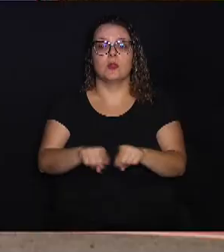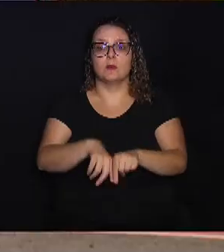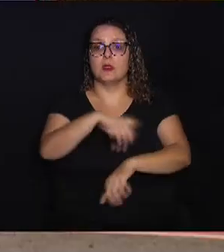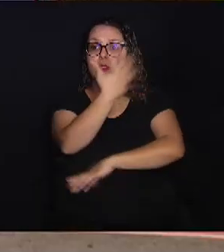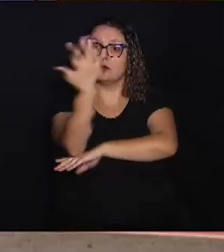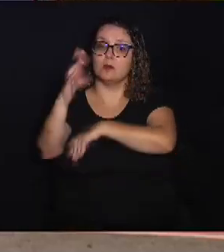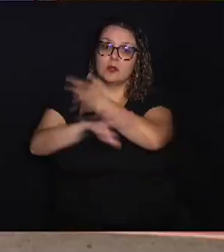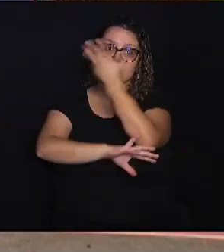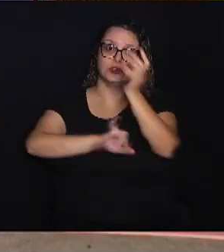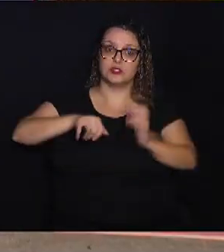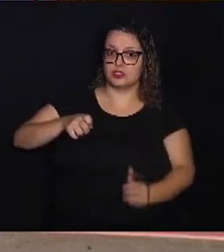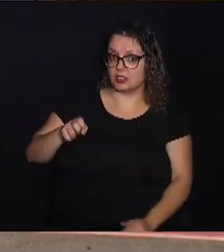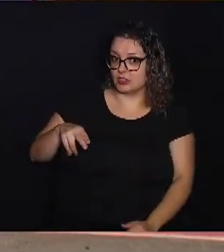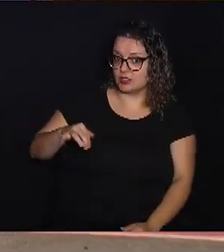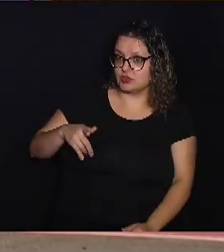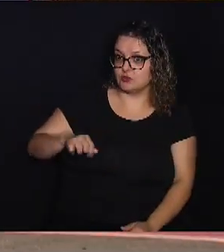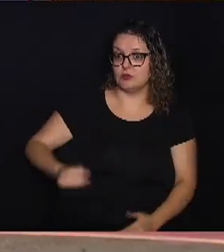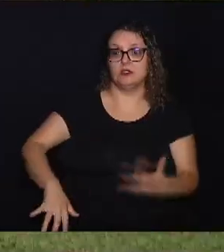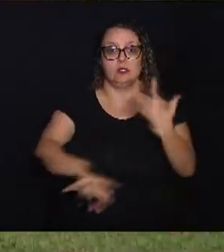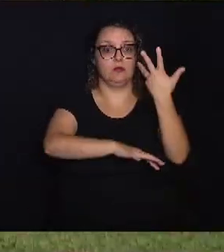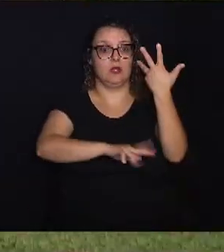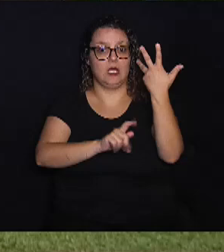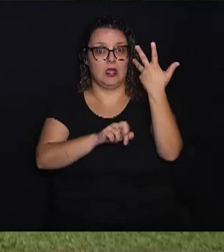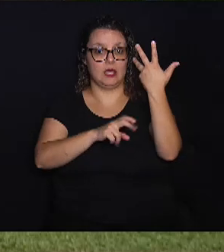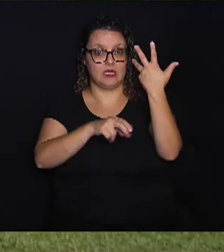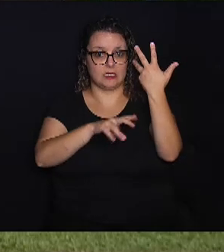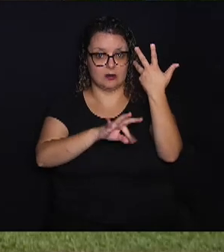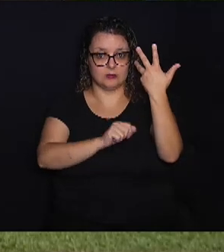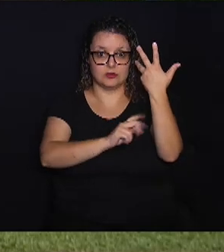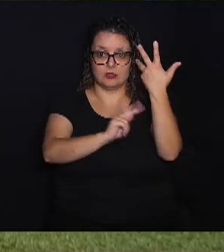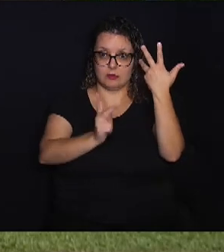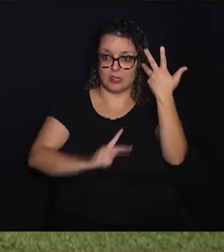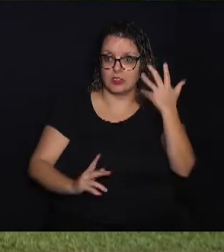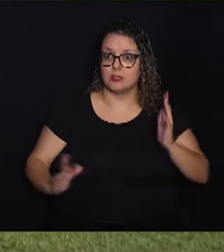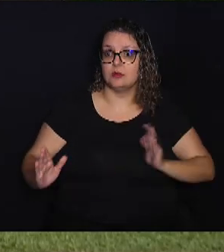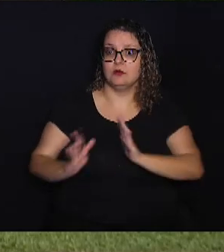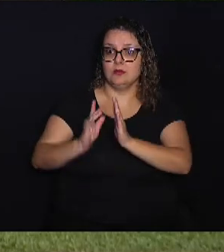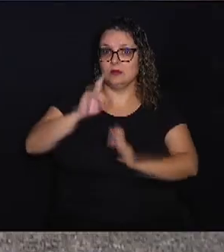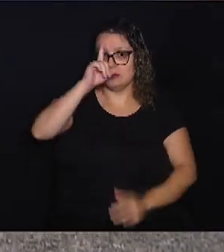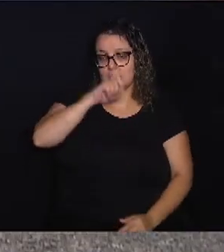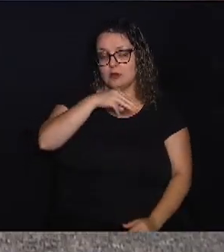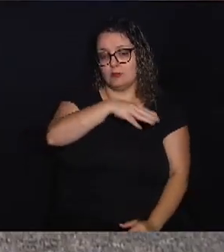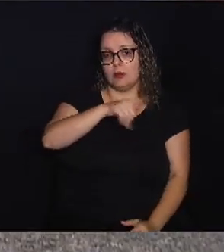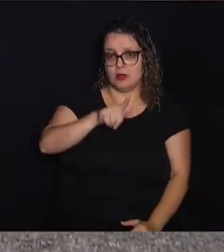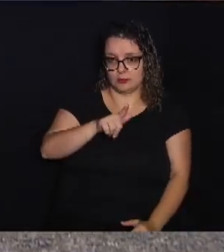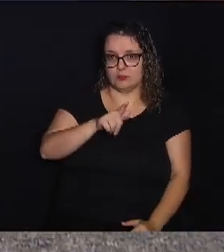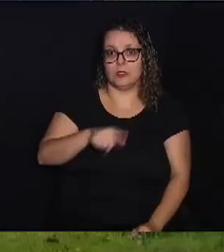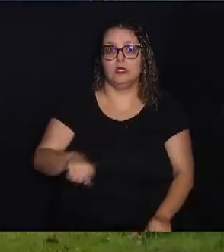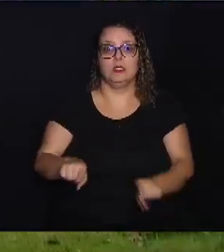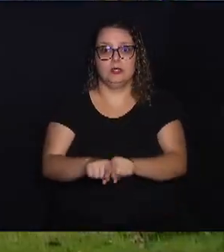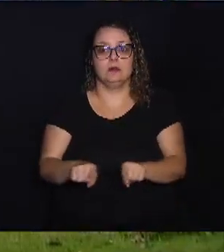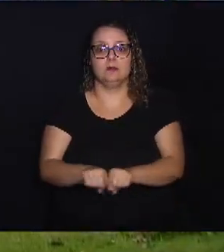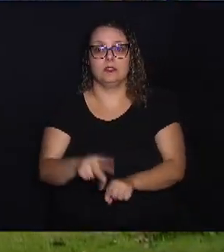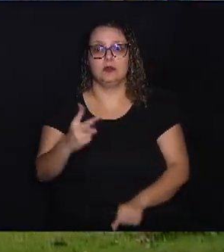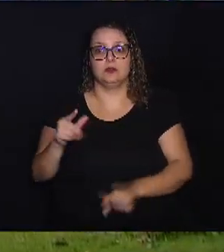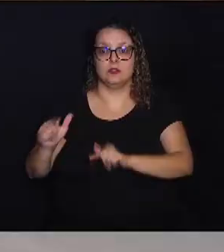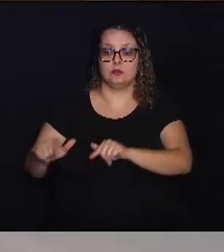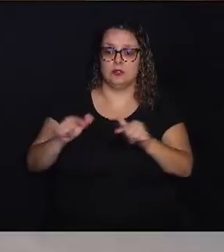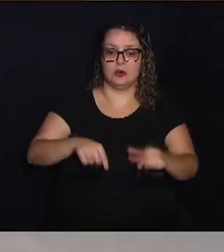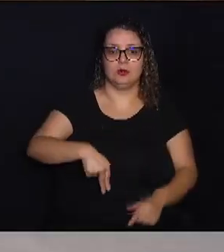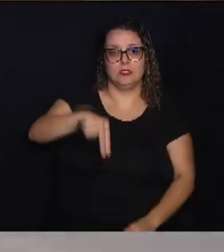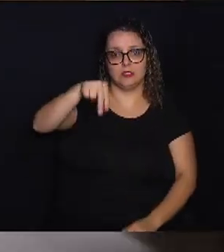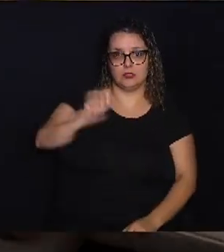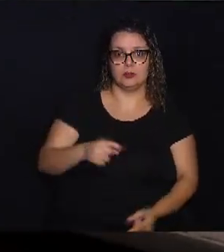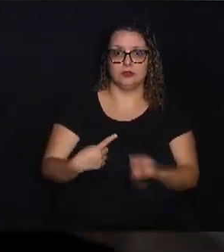Jequitibás, na Praça Arautos da Paz, no Taquarau e também em frente ao Hospital Doutor Mário Gatti e em dois pontos da Avenida Norte